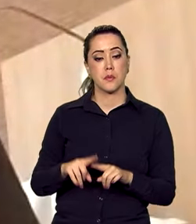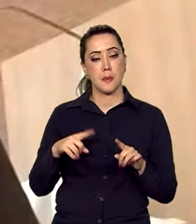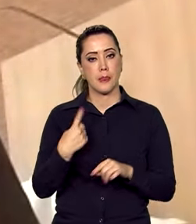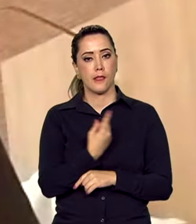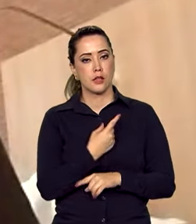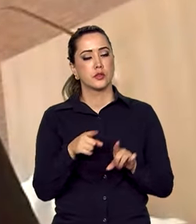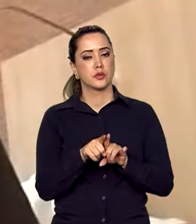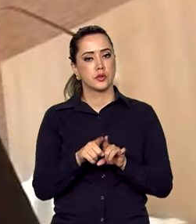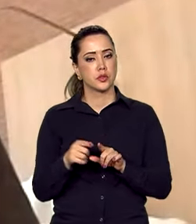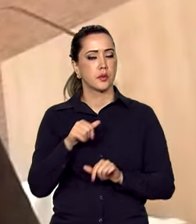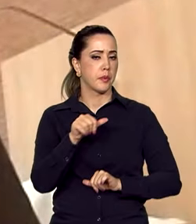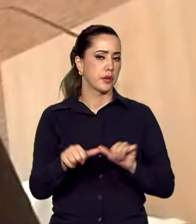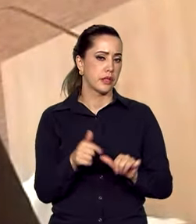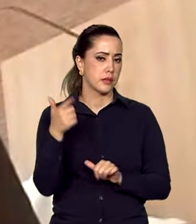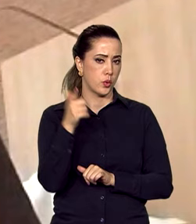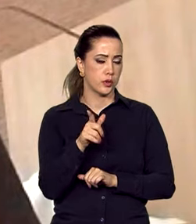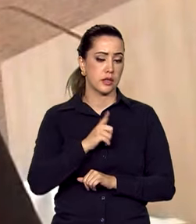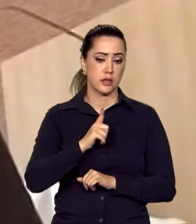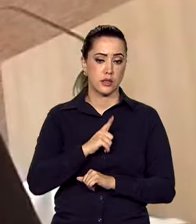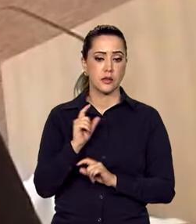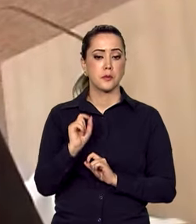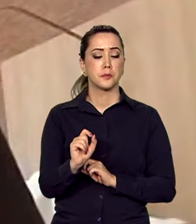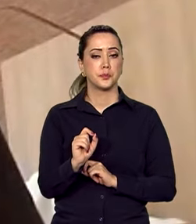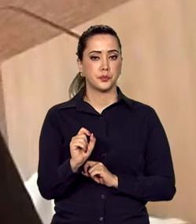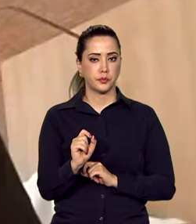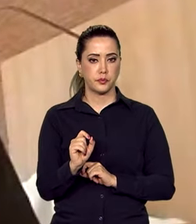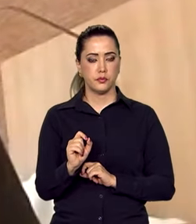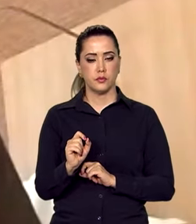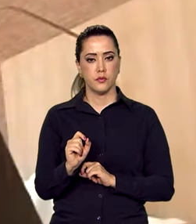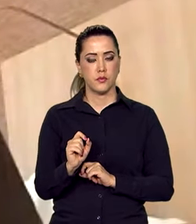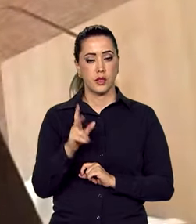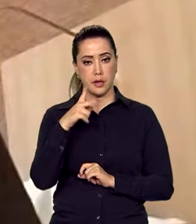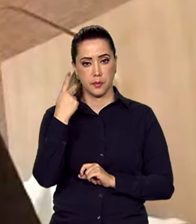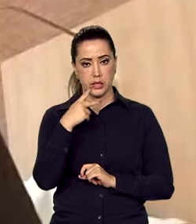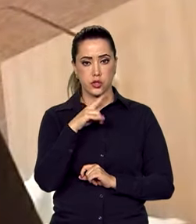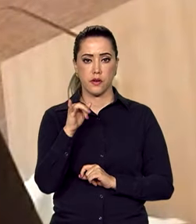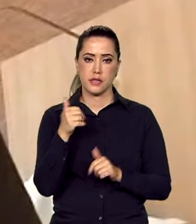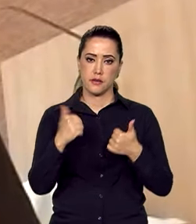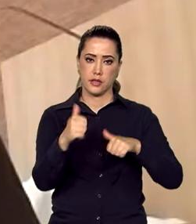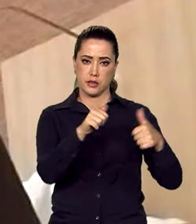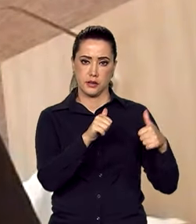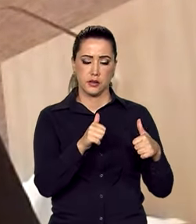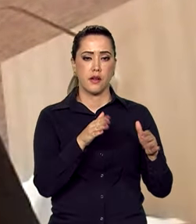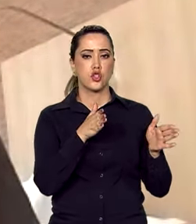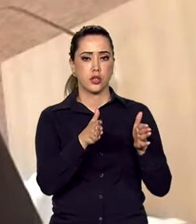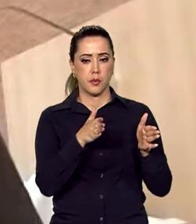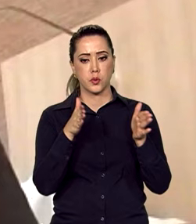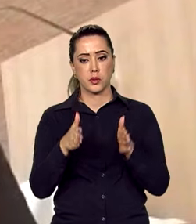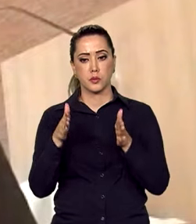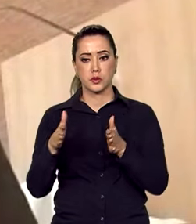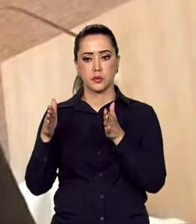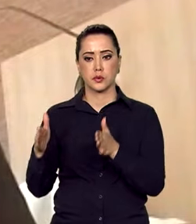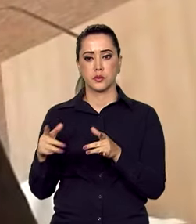também tem uma outra alteração que é aquela que diz que a política vai ser avaliada de tempos em tempos,